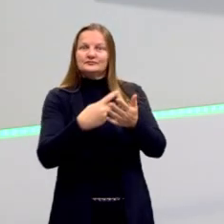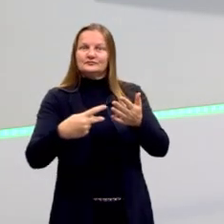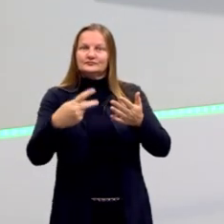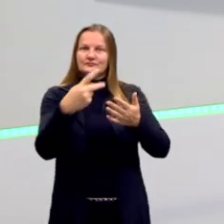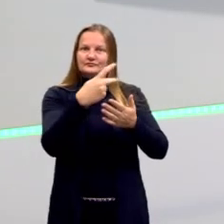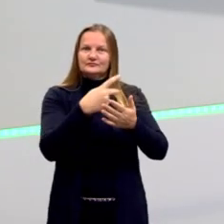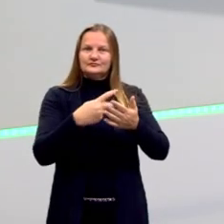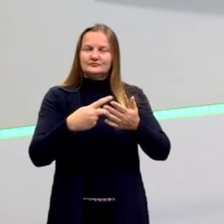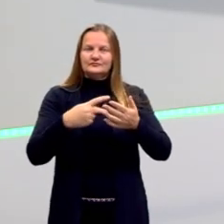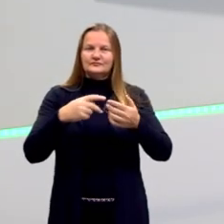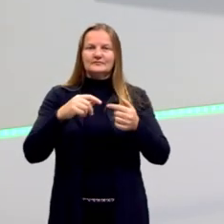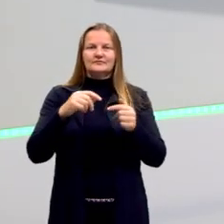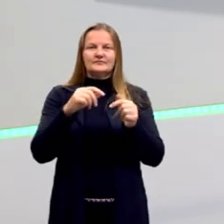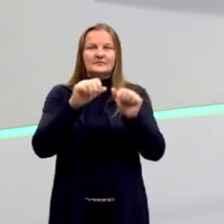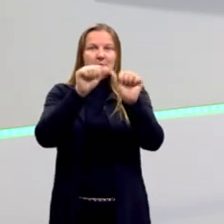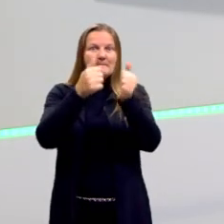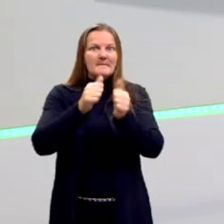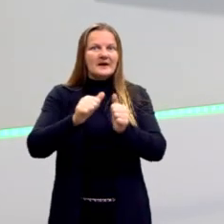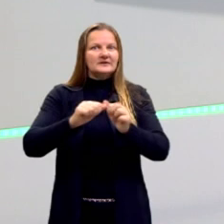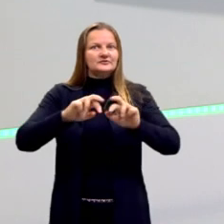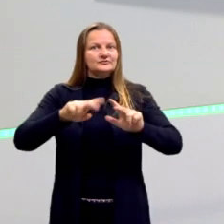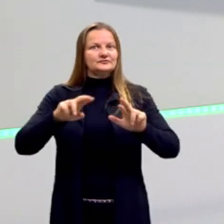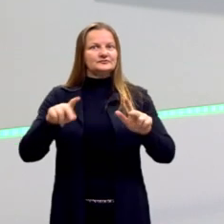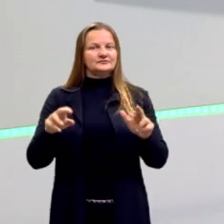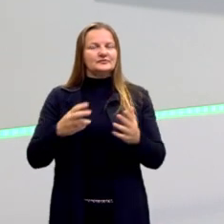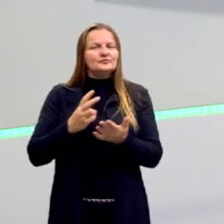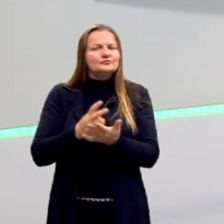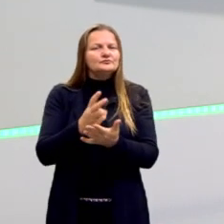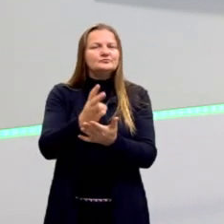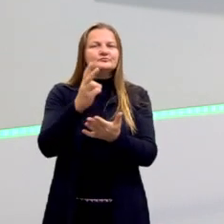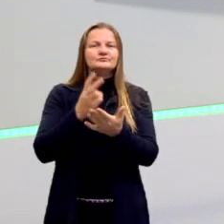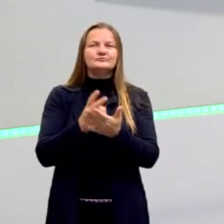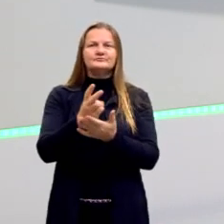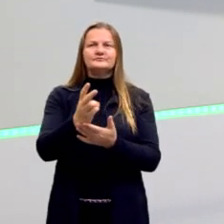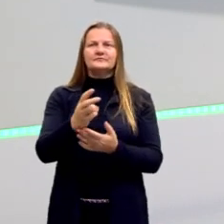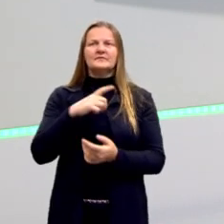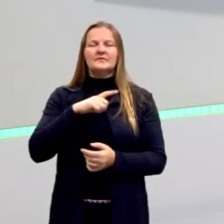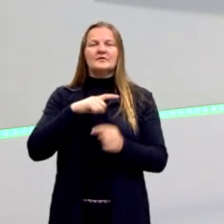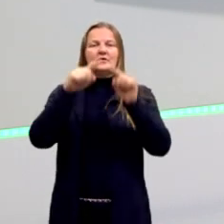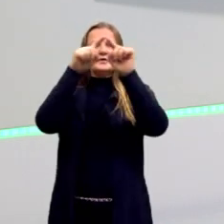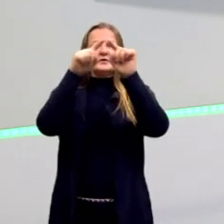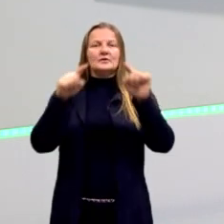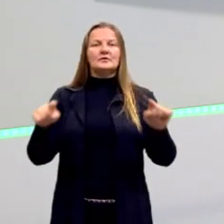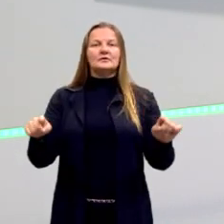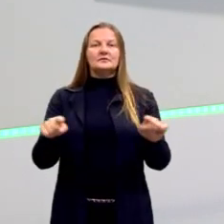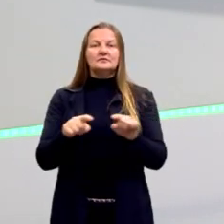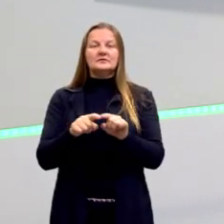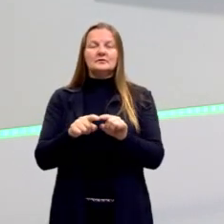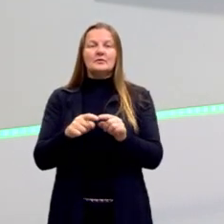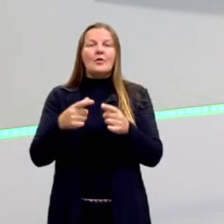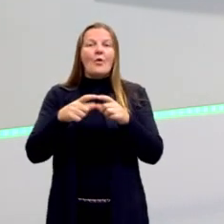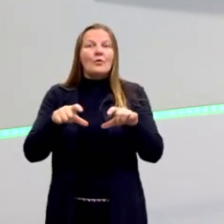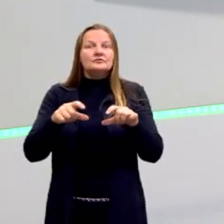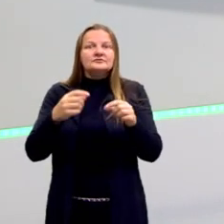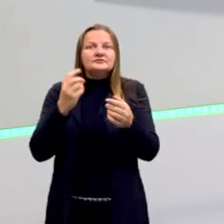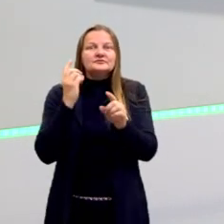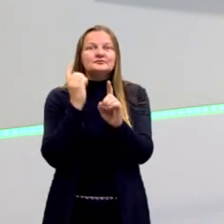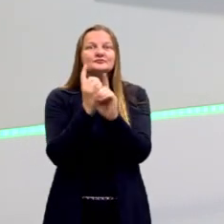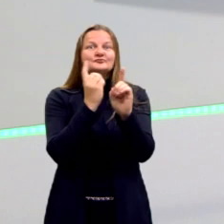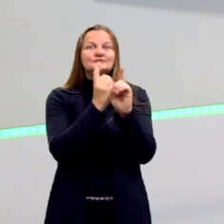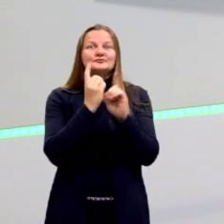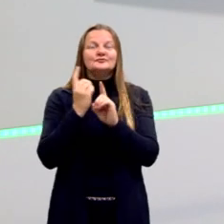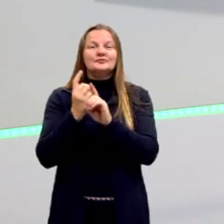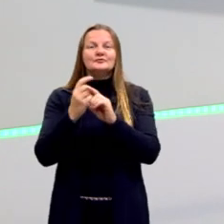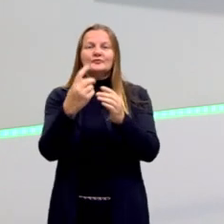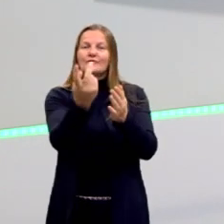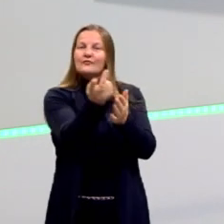vamos trabalhar então, ainda dando continuidade nos triângulos, onde nós encontramos também essas